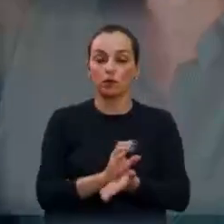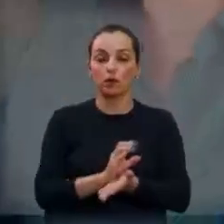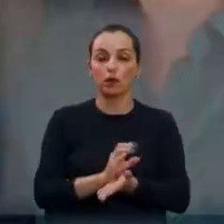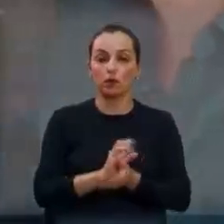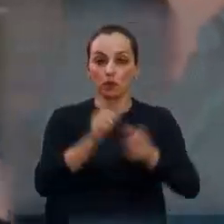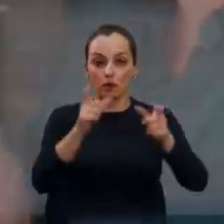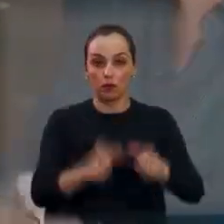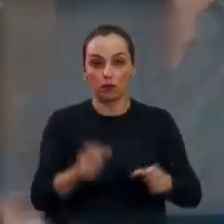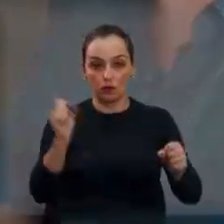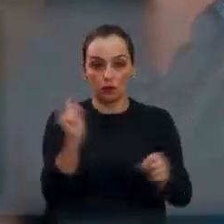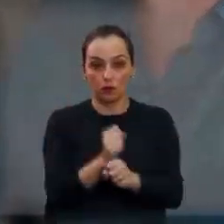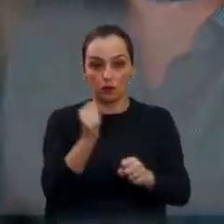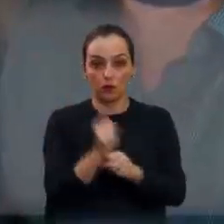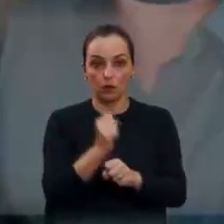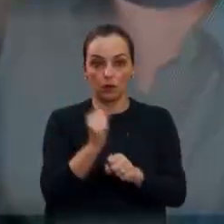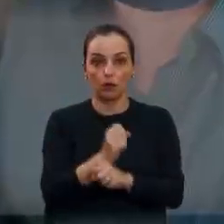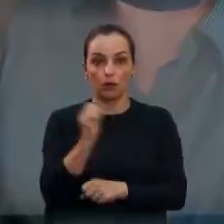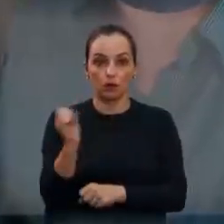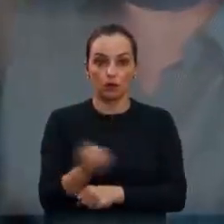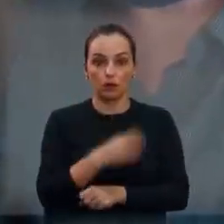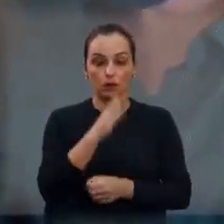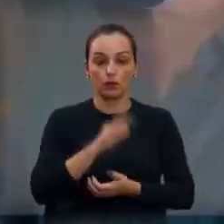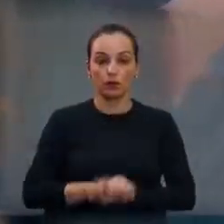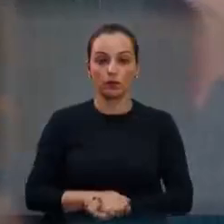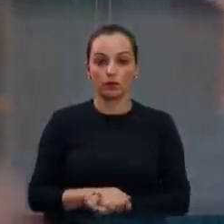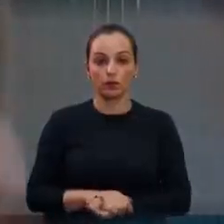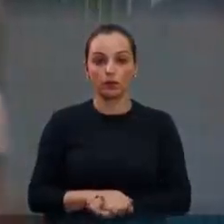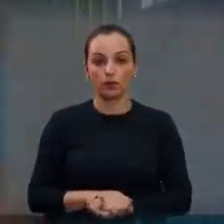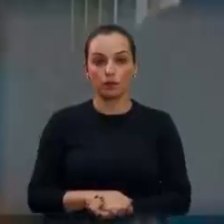aqui do CR do Benscruz.